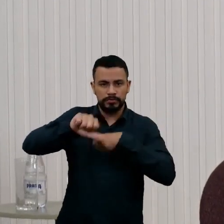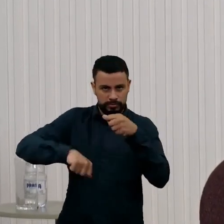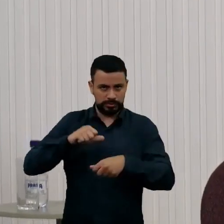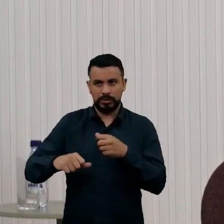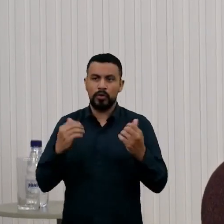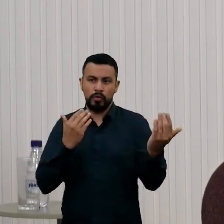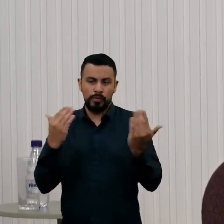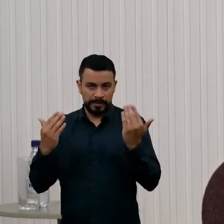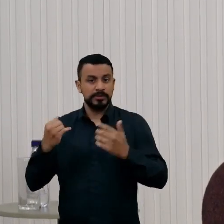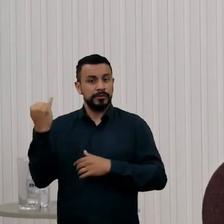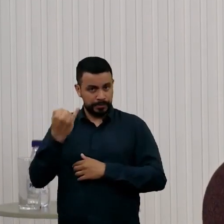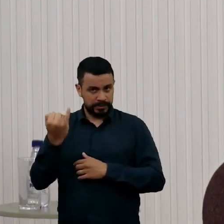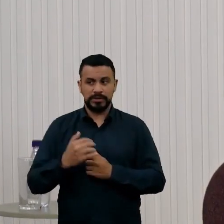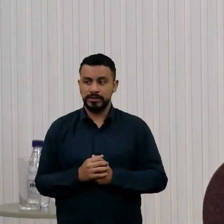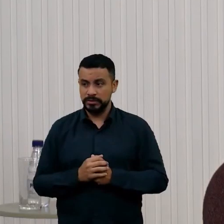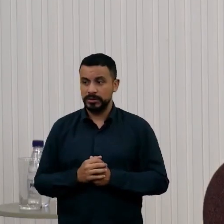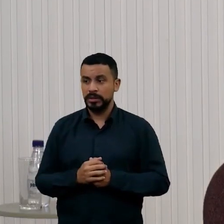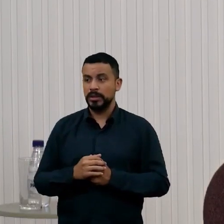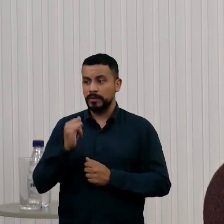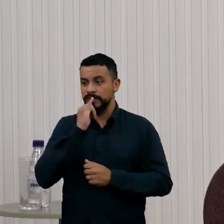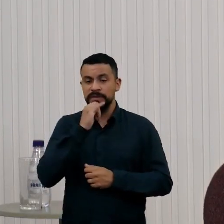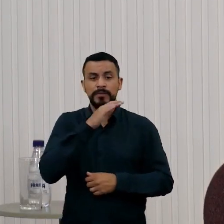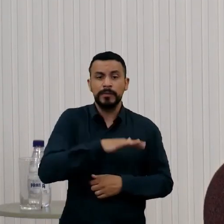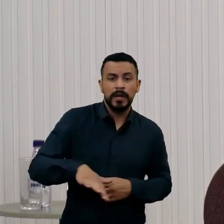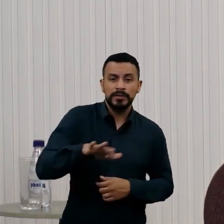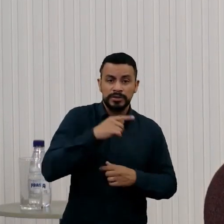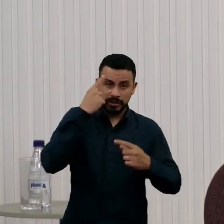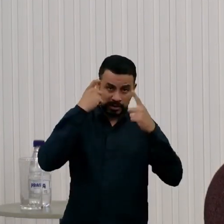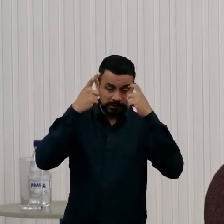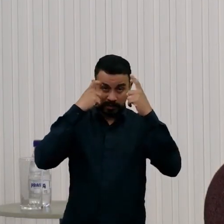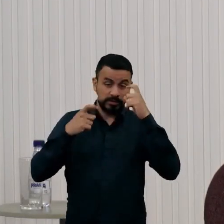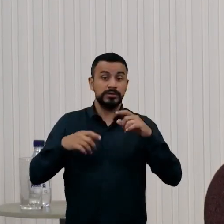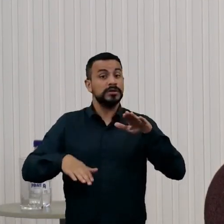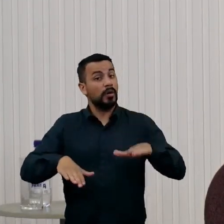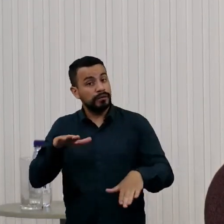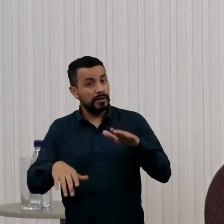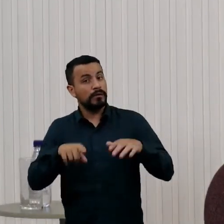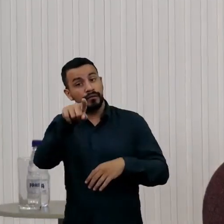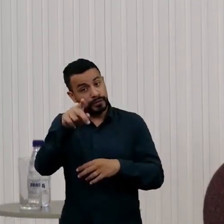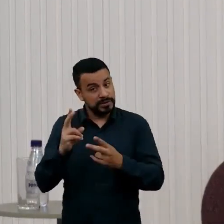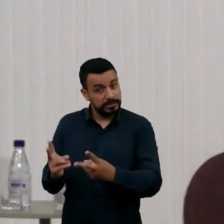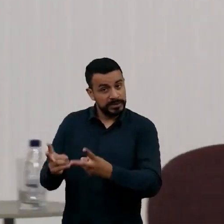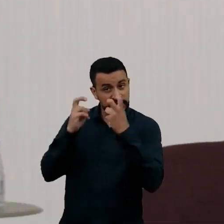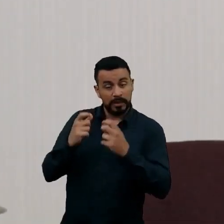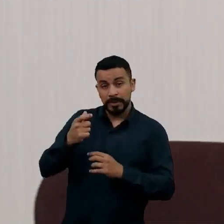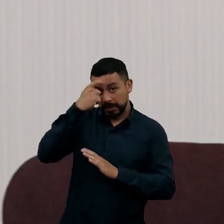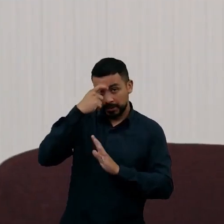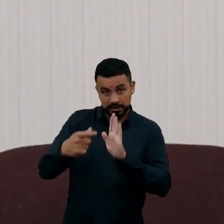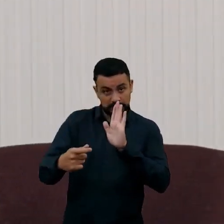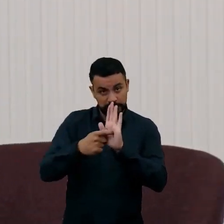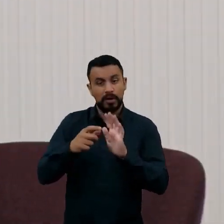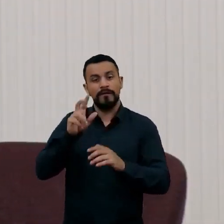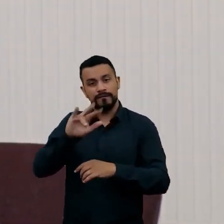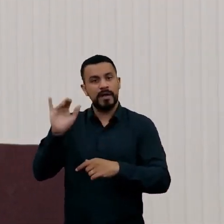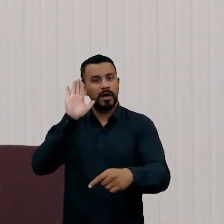especificamente na parte de criatividade. Talvez vocês percebam que a inteligência artificial vai ajudar a